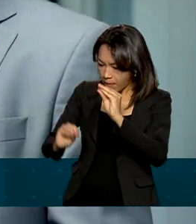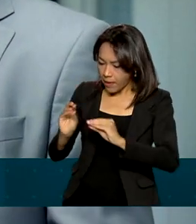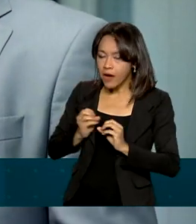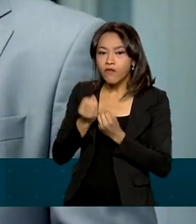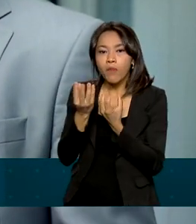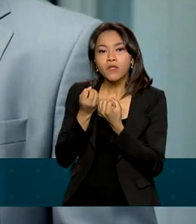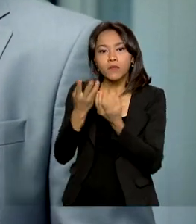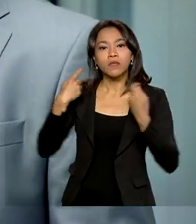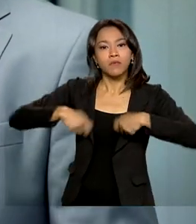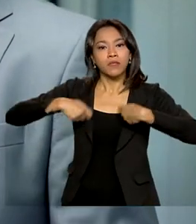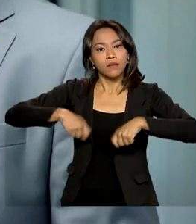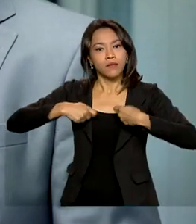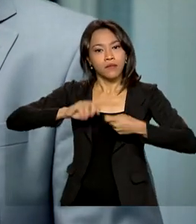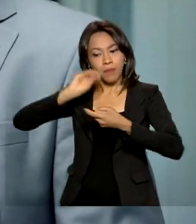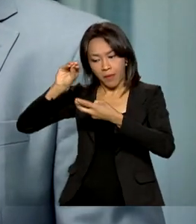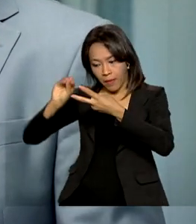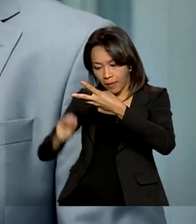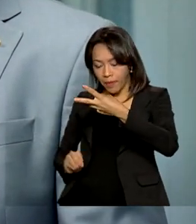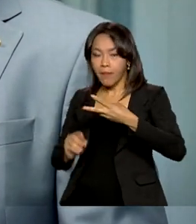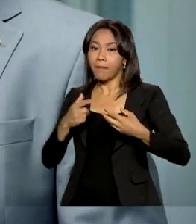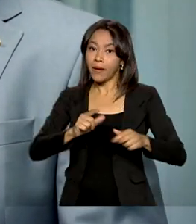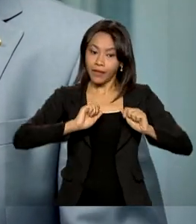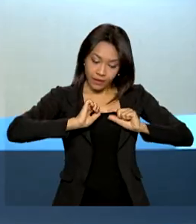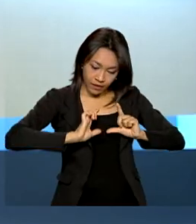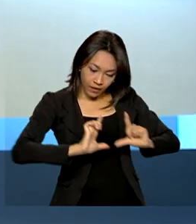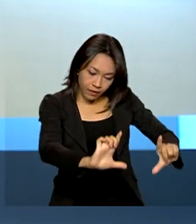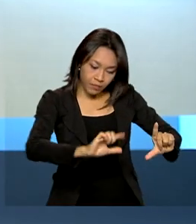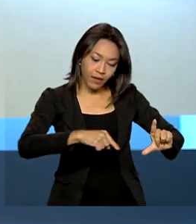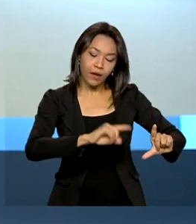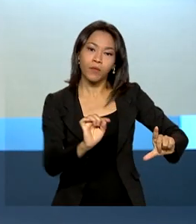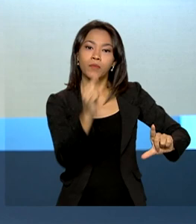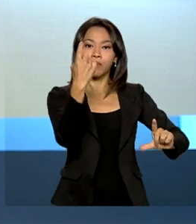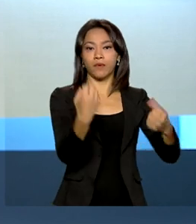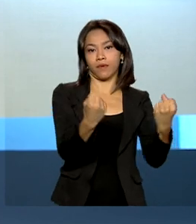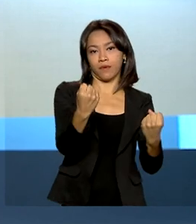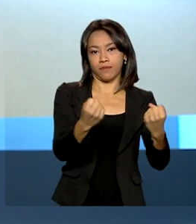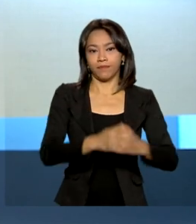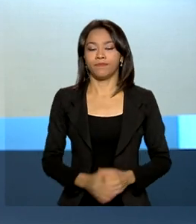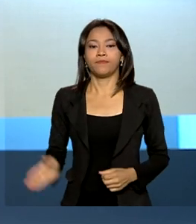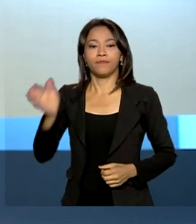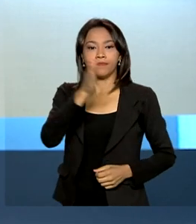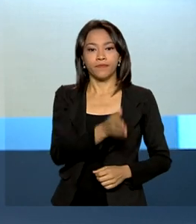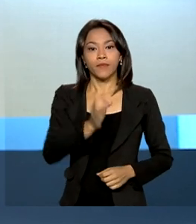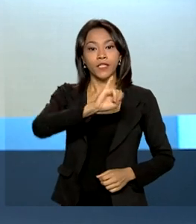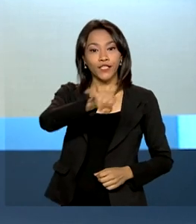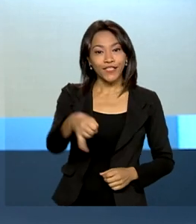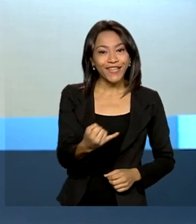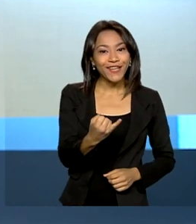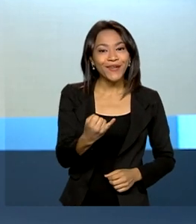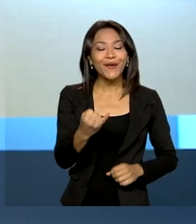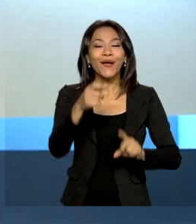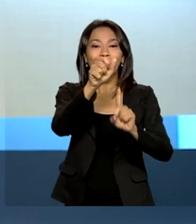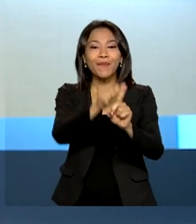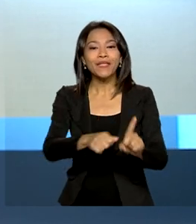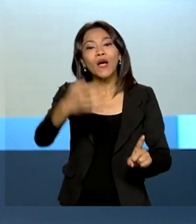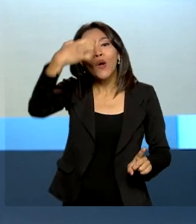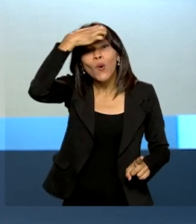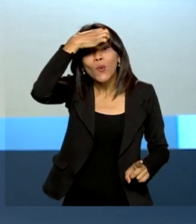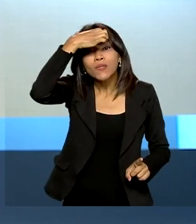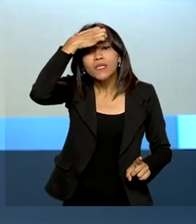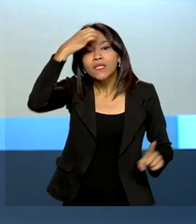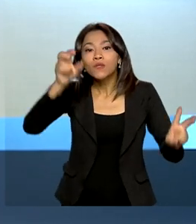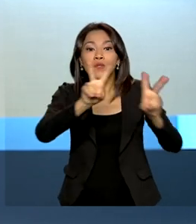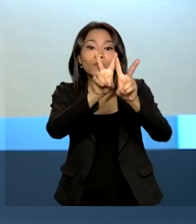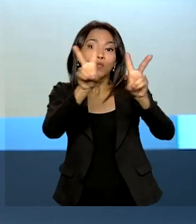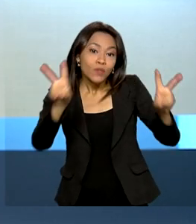informações necessárias para o emplacamento desse primeiro veículo. Janeiro é o mês da conscientização sobre os